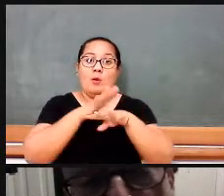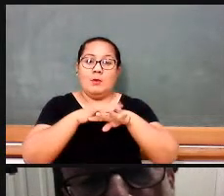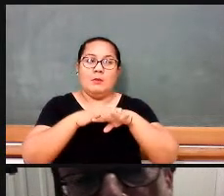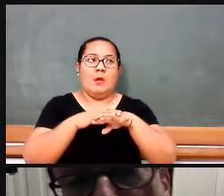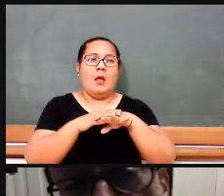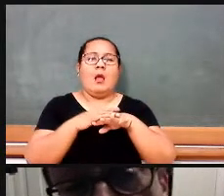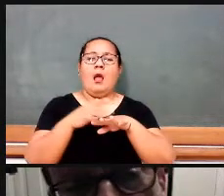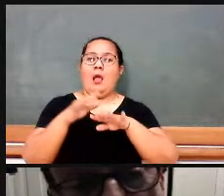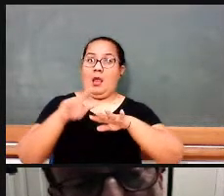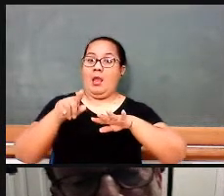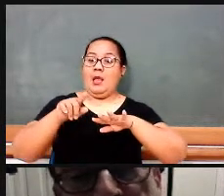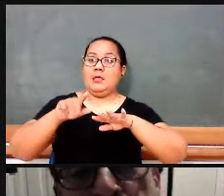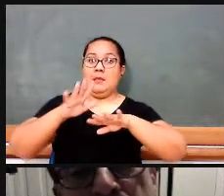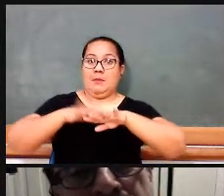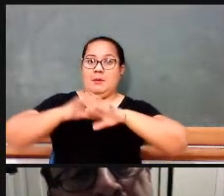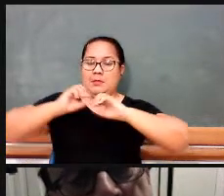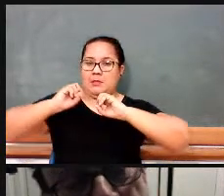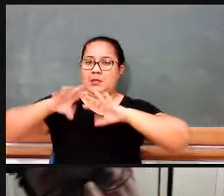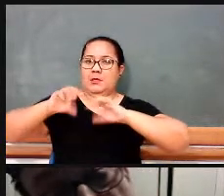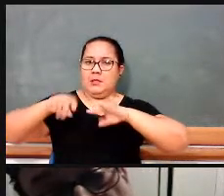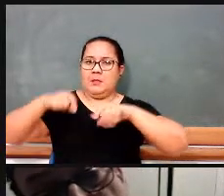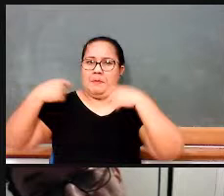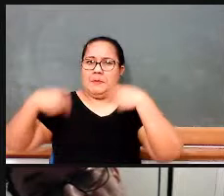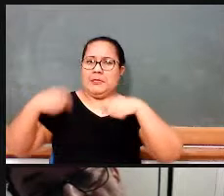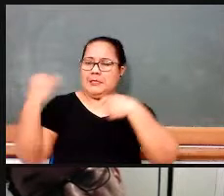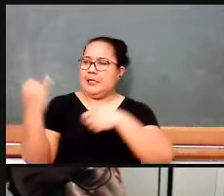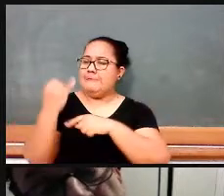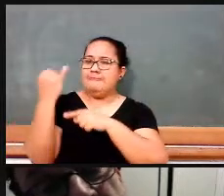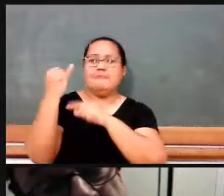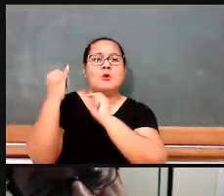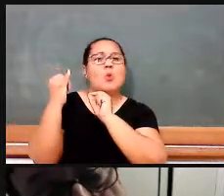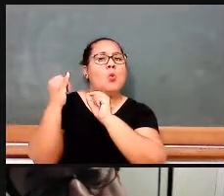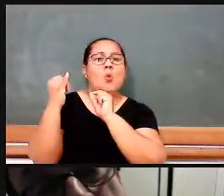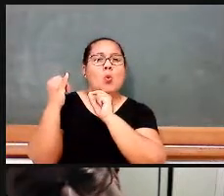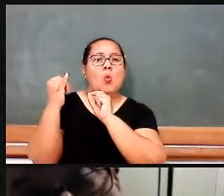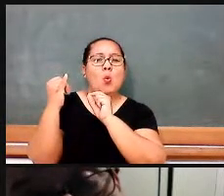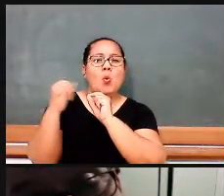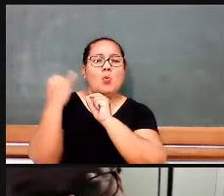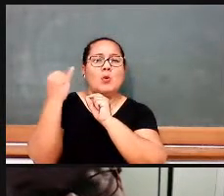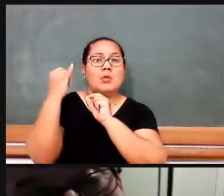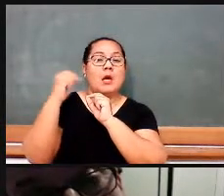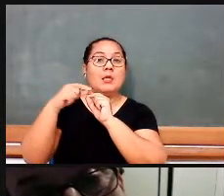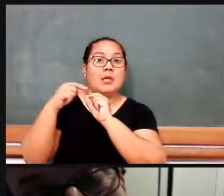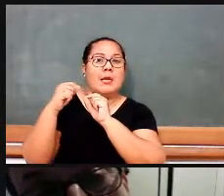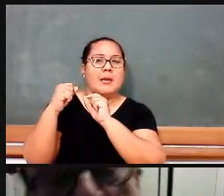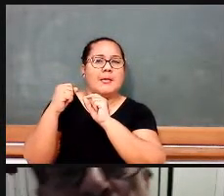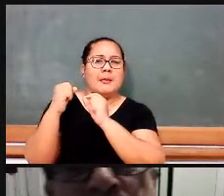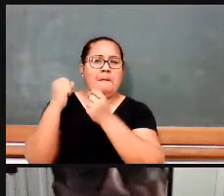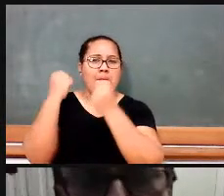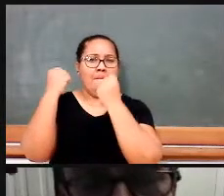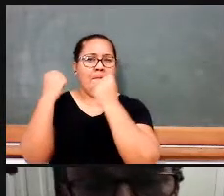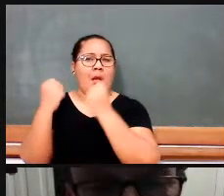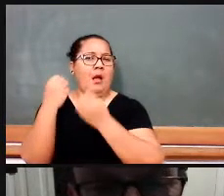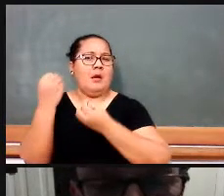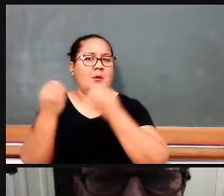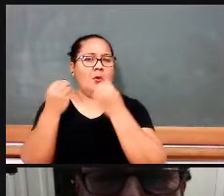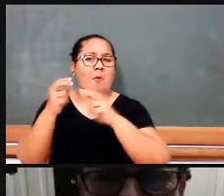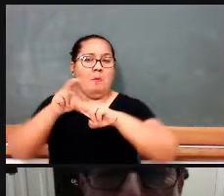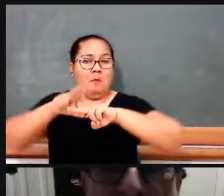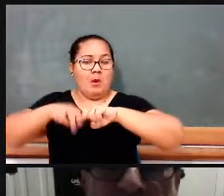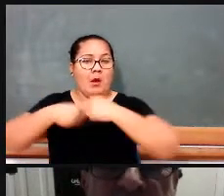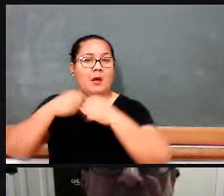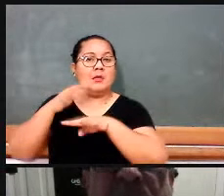ensino de matemática deve se prender, ele deve se pautar por uma matemática